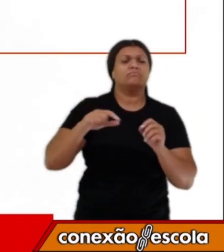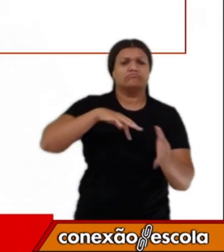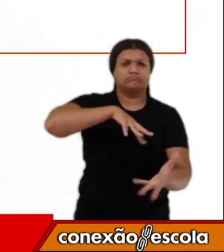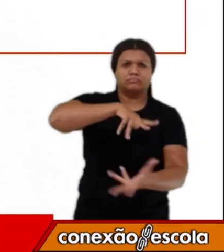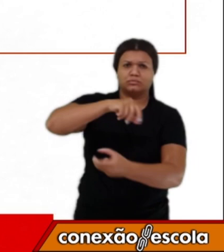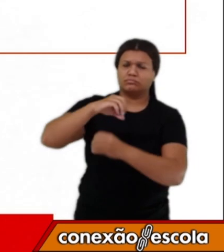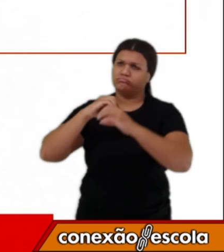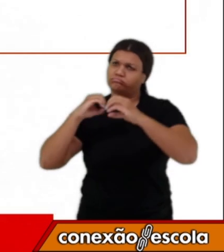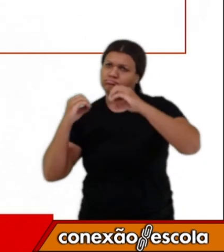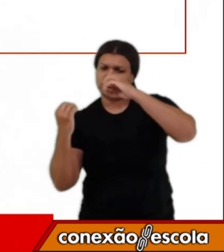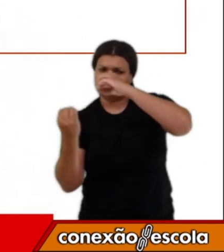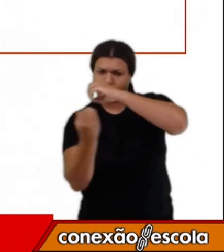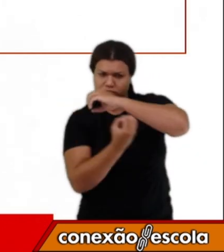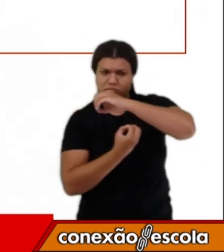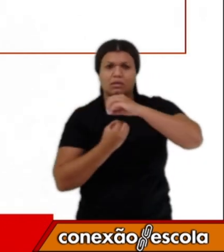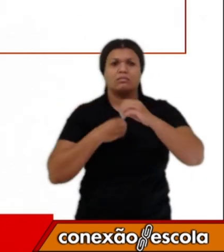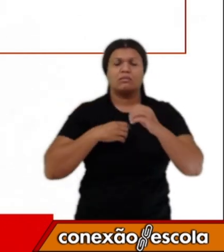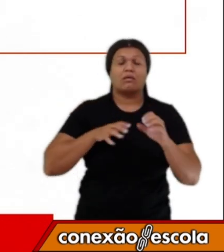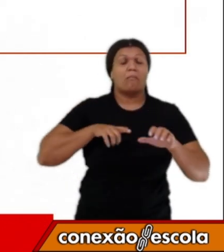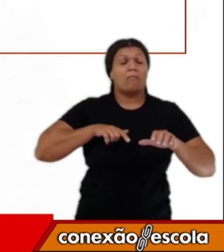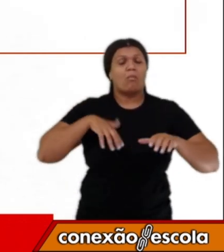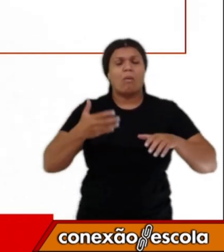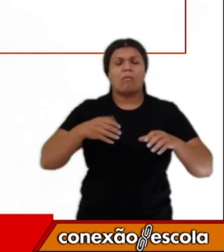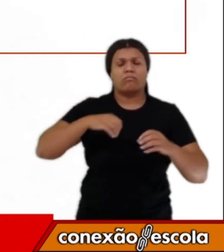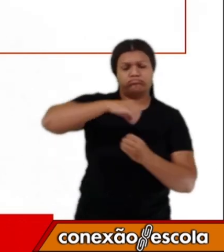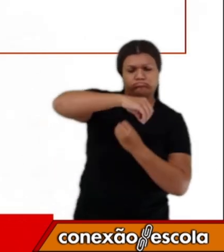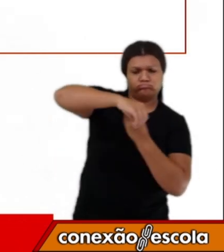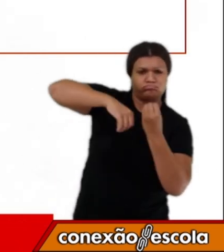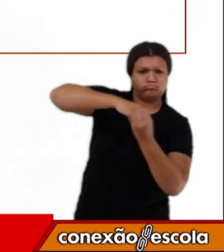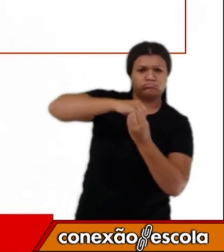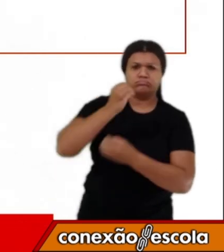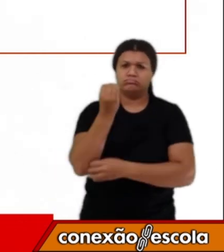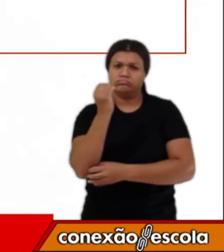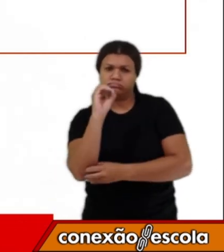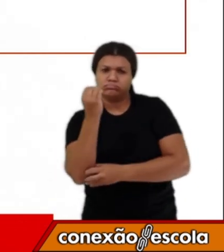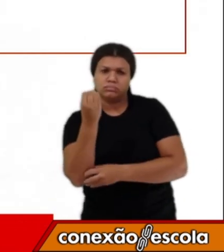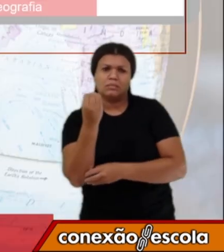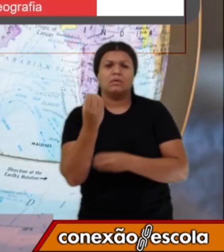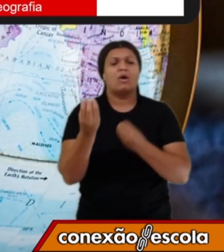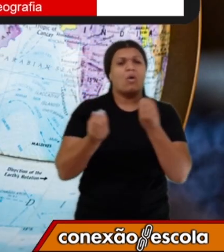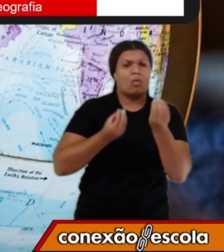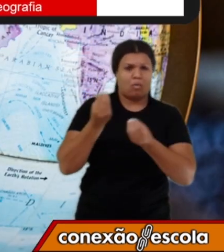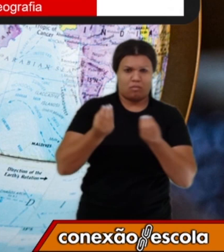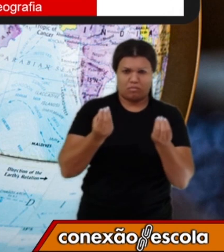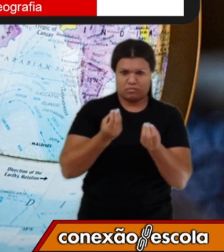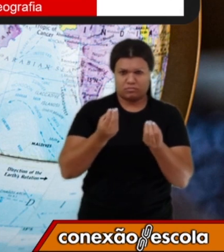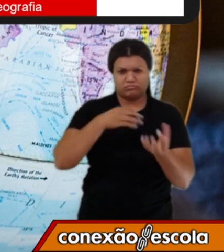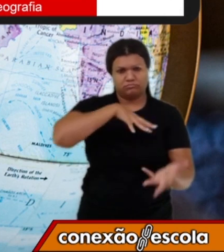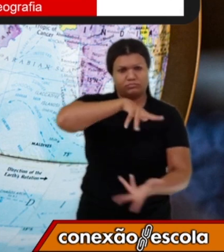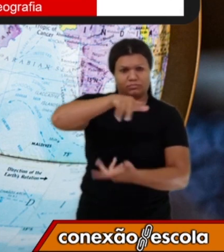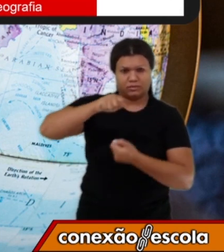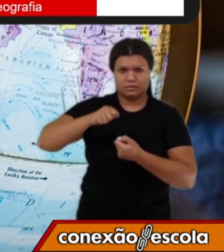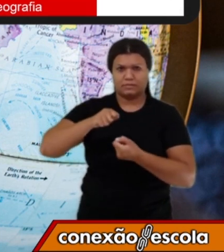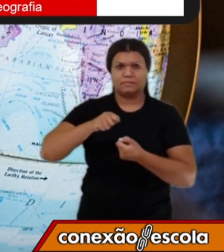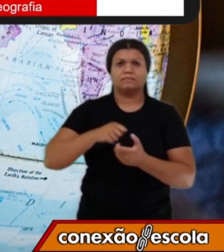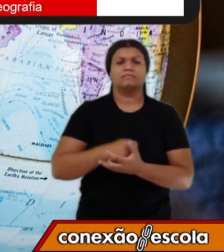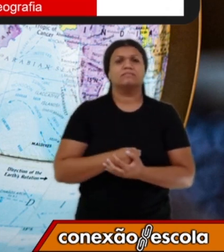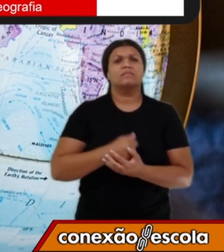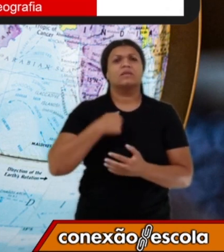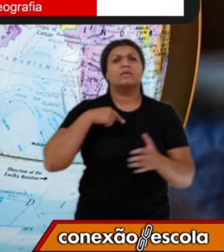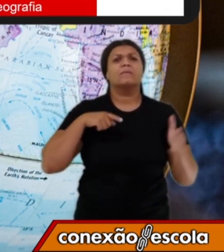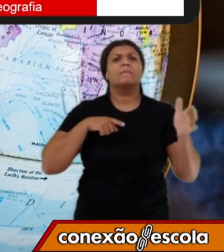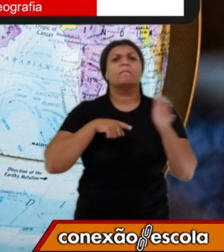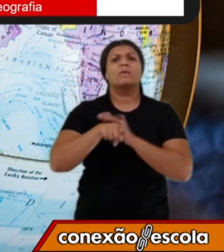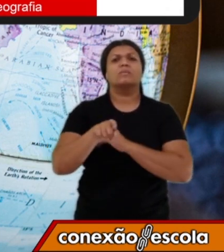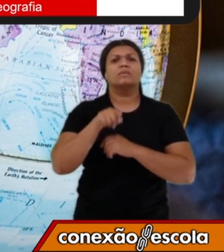movimentos que a Terra, o nosso planeta, faz. Veja bem, se eu te perguntar de